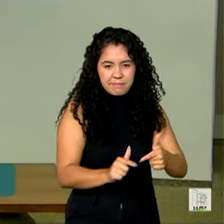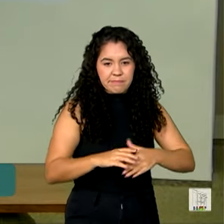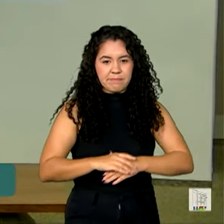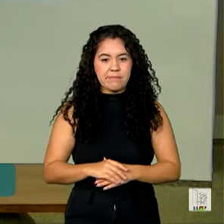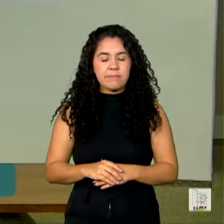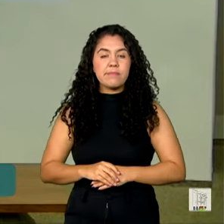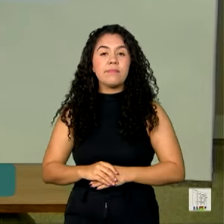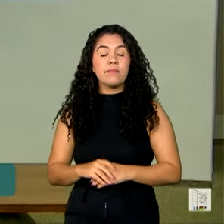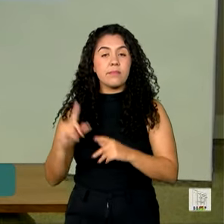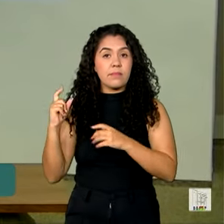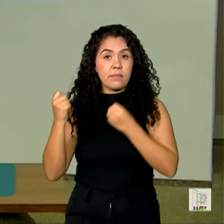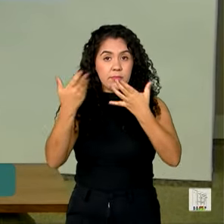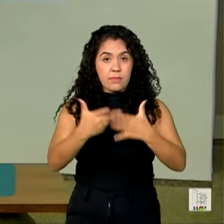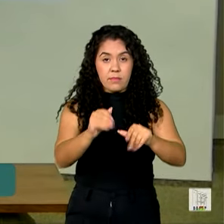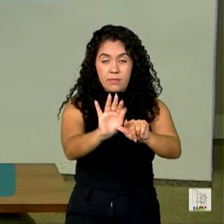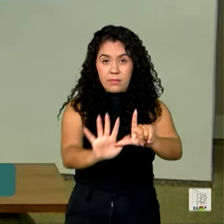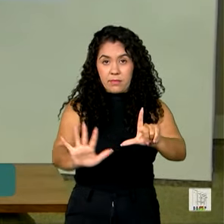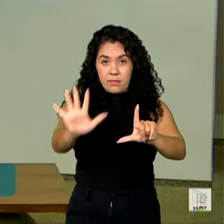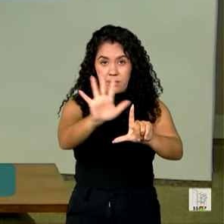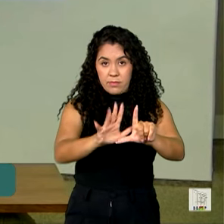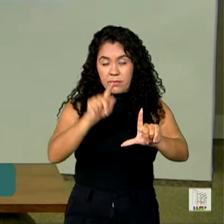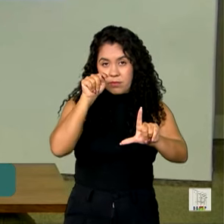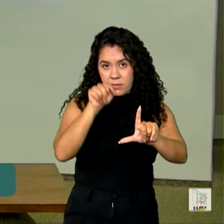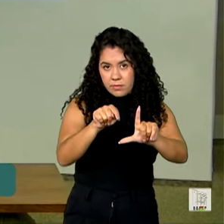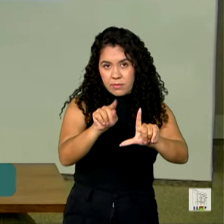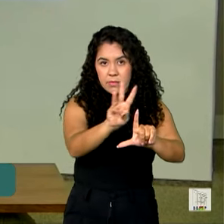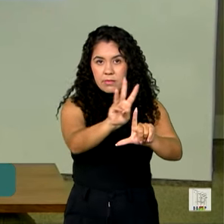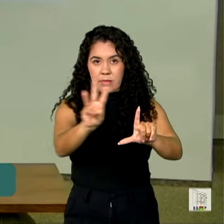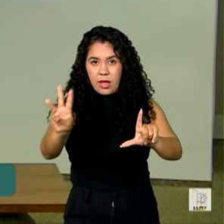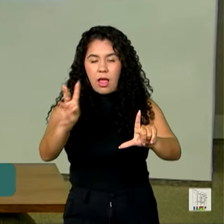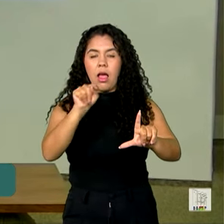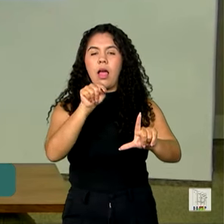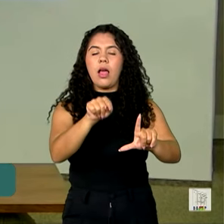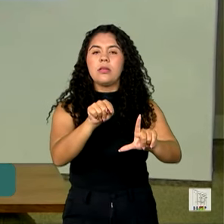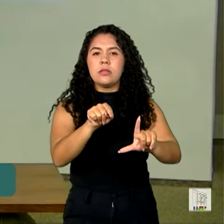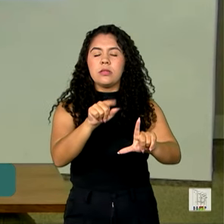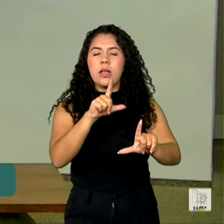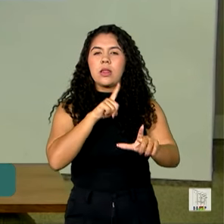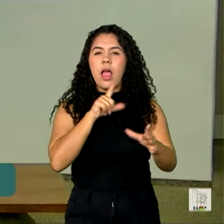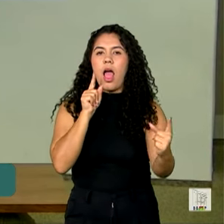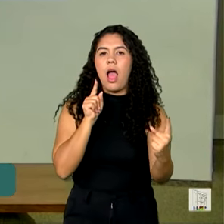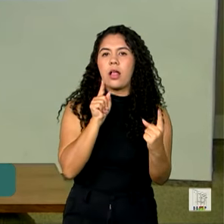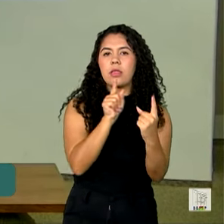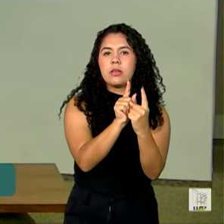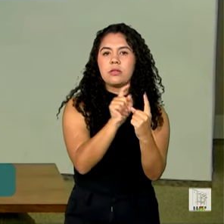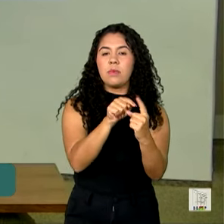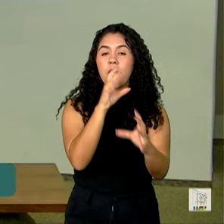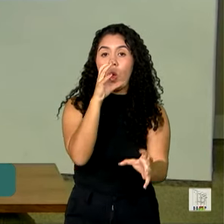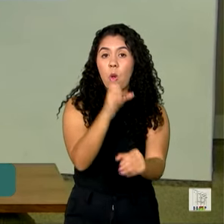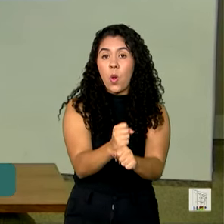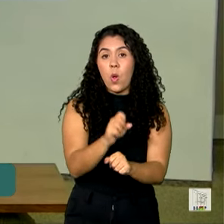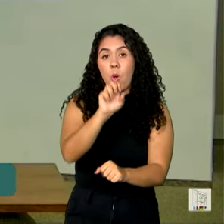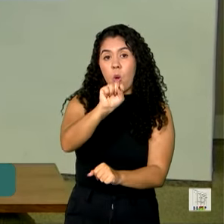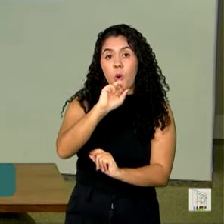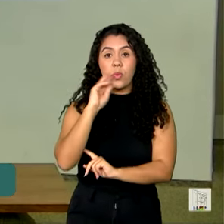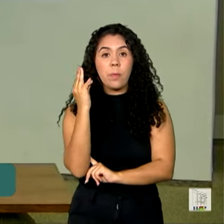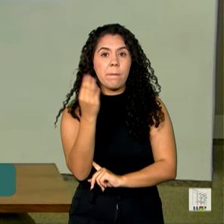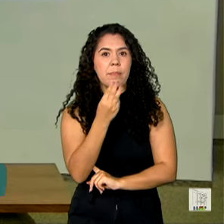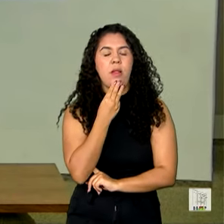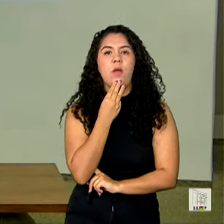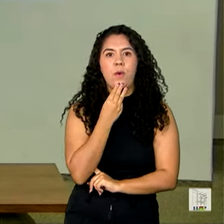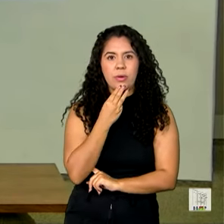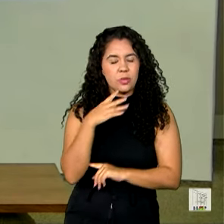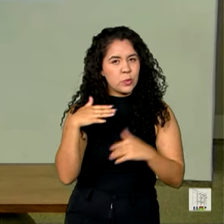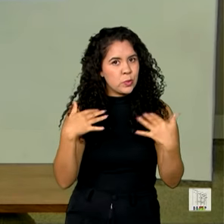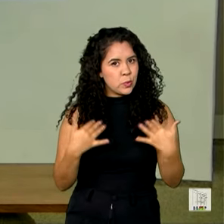temos na plataforma do consumidor.gov.br um atendimento que ultrapassa 8 milhões de consumidores.